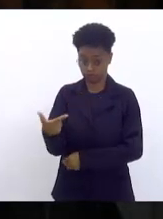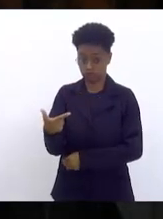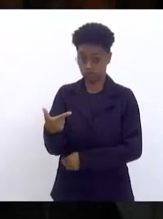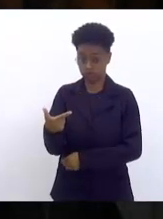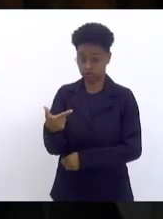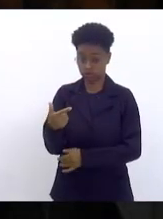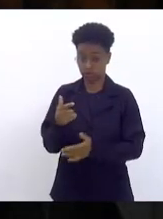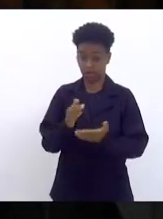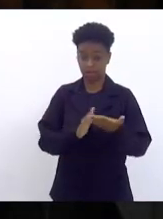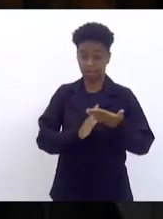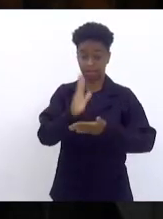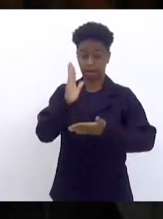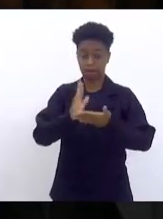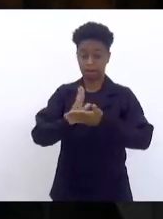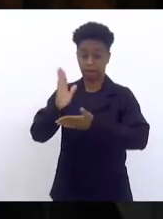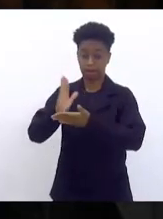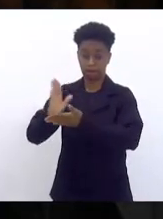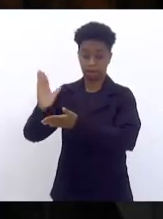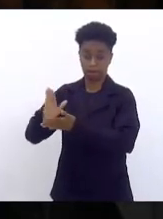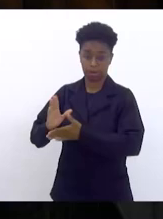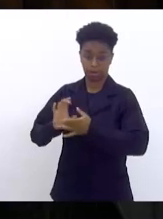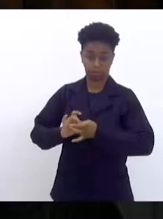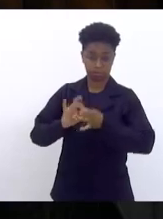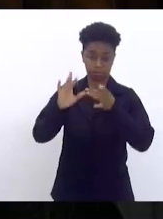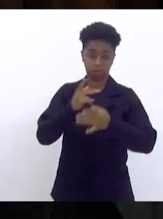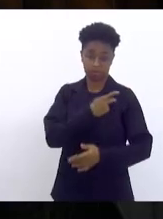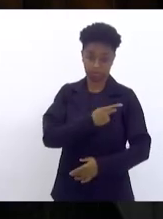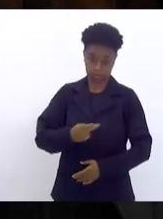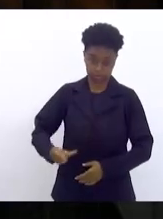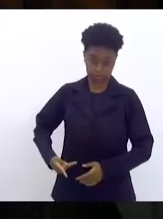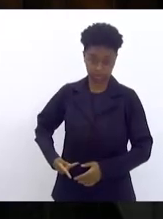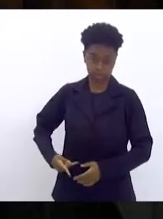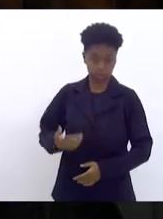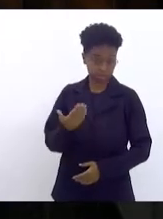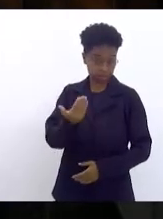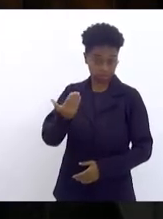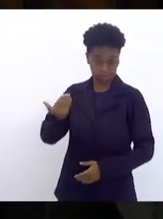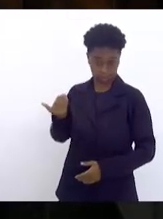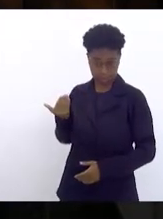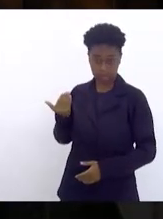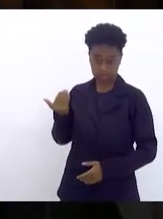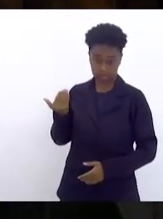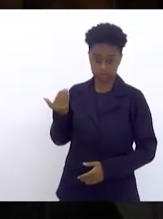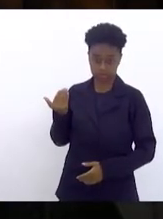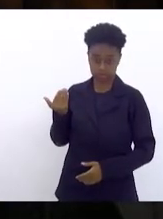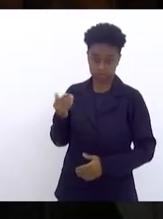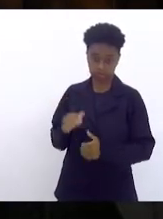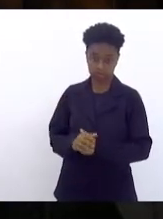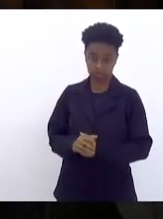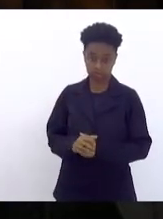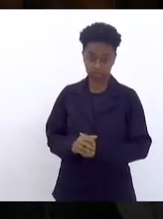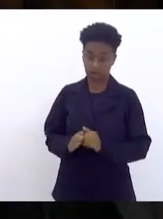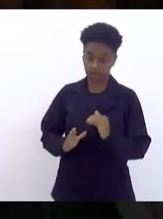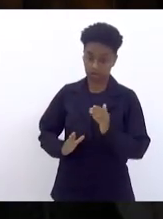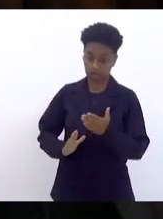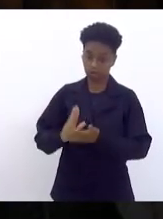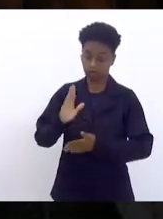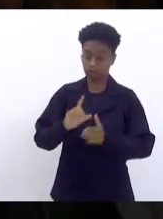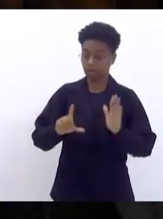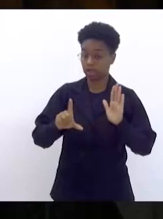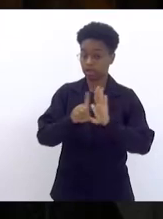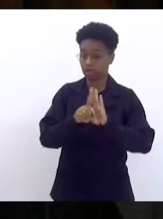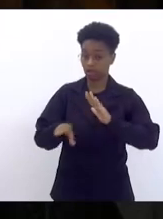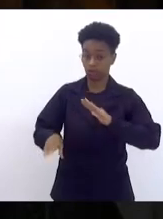sancionou e entrou em vigor o presidente da República de então a lei complementar